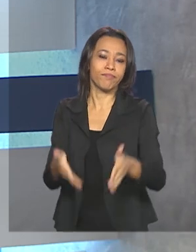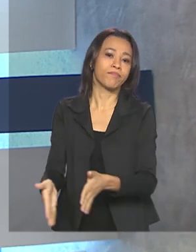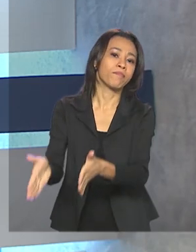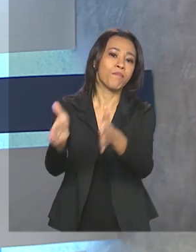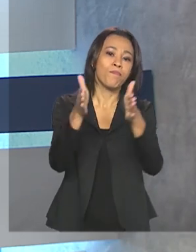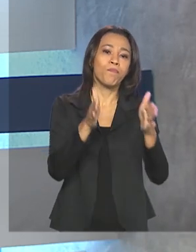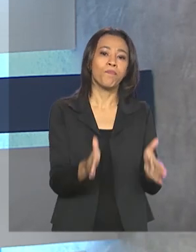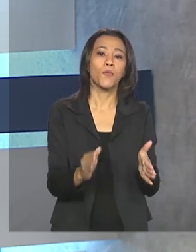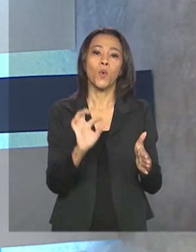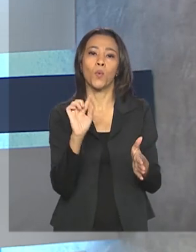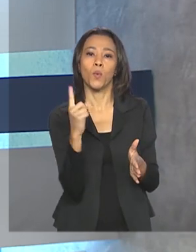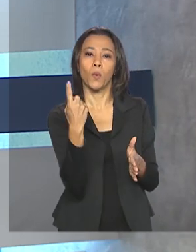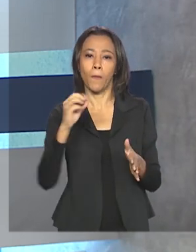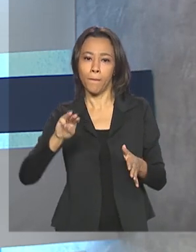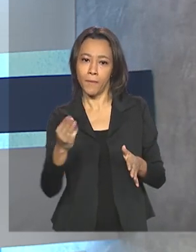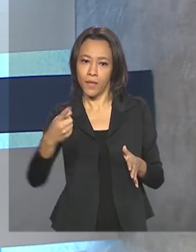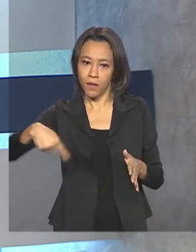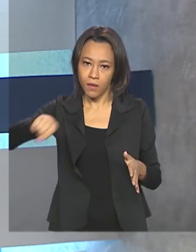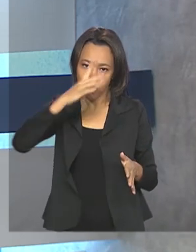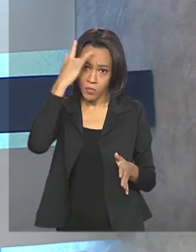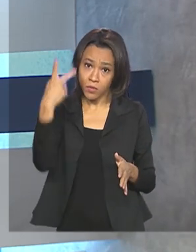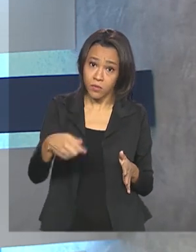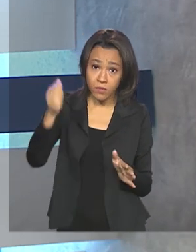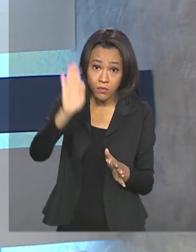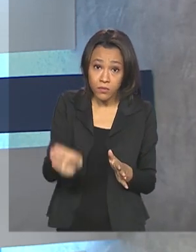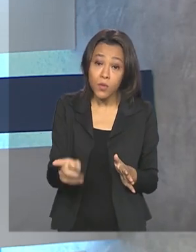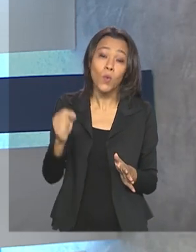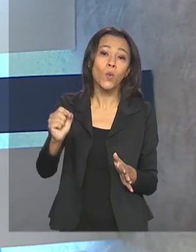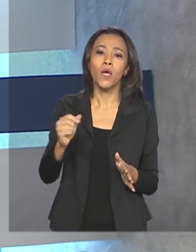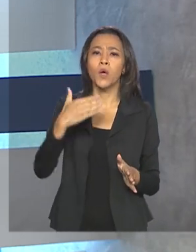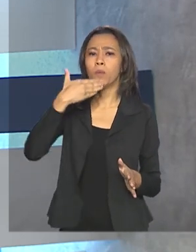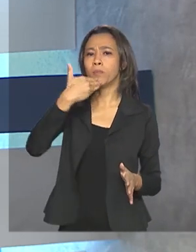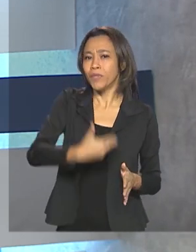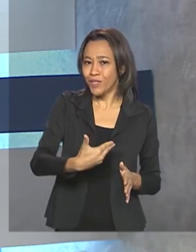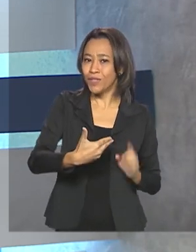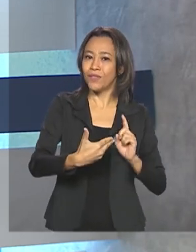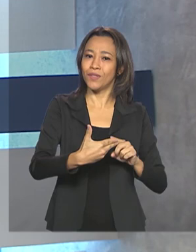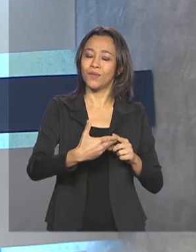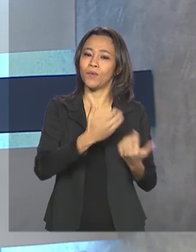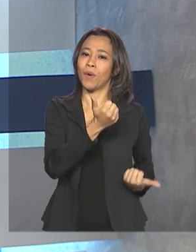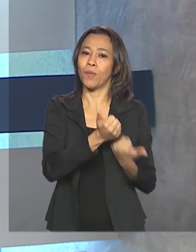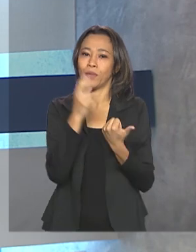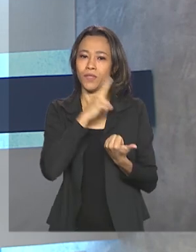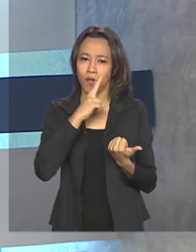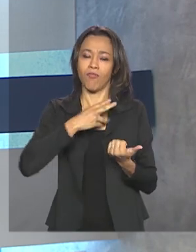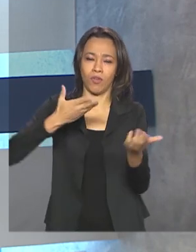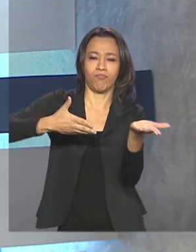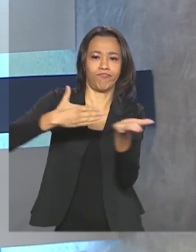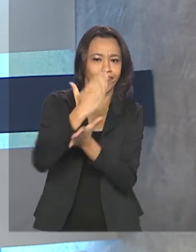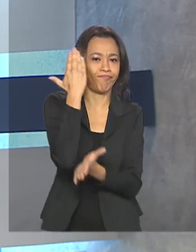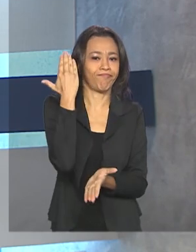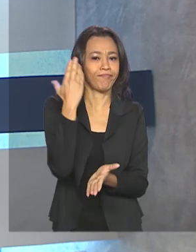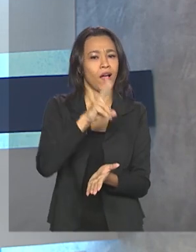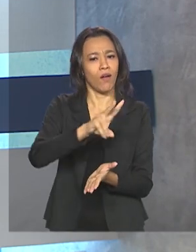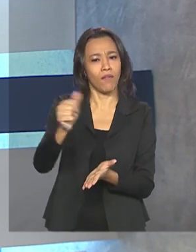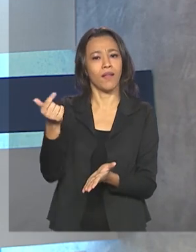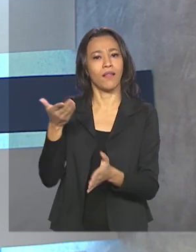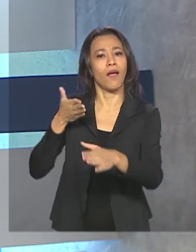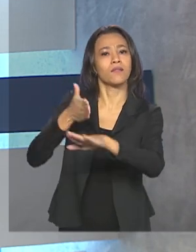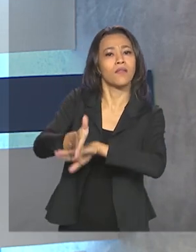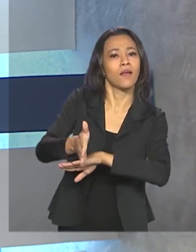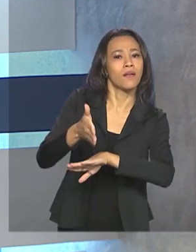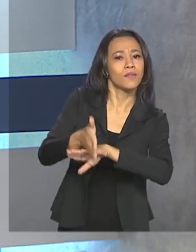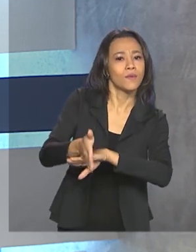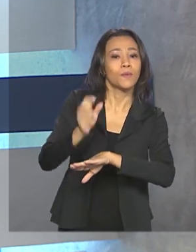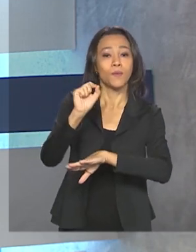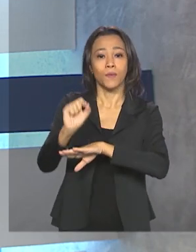E mais de um milhão de brasileiros tiveram os pedidos do auxílio emergencial revisados e aprovados e terão acesso ao benefício.